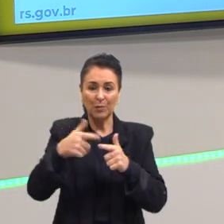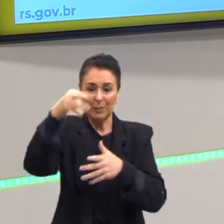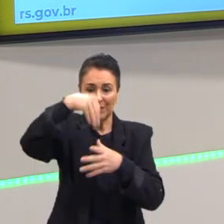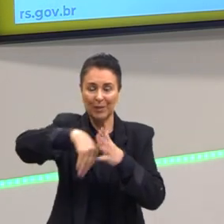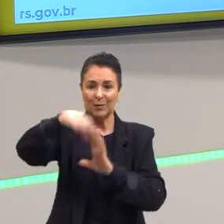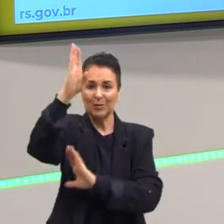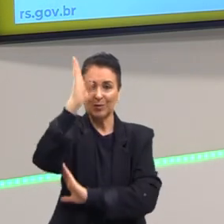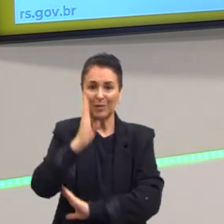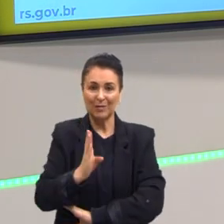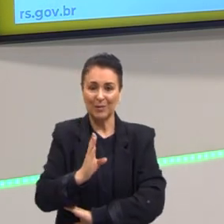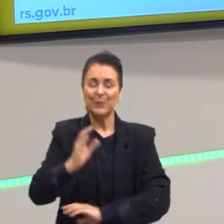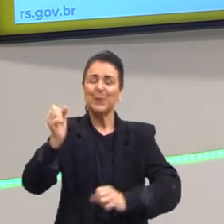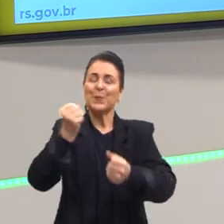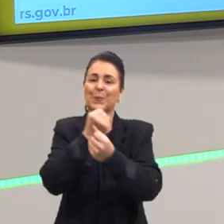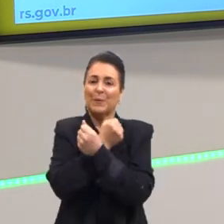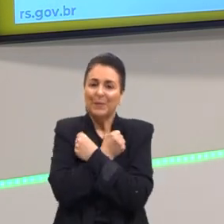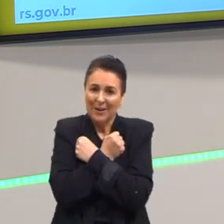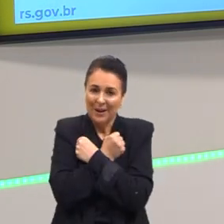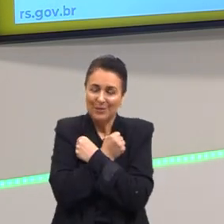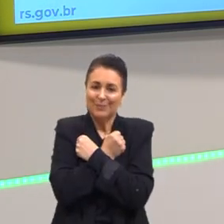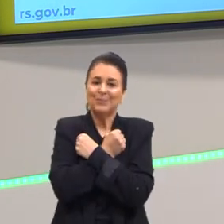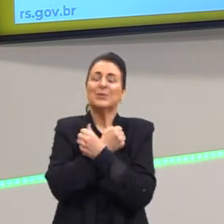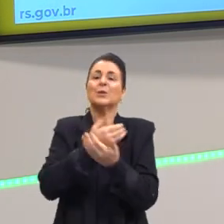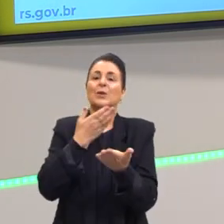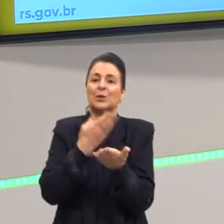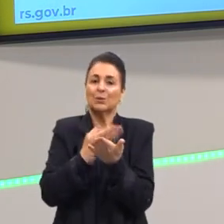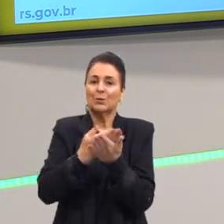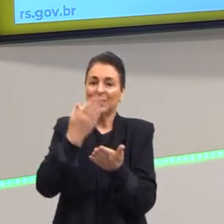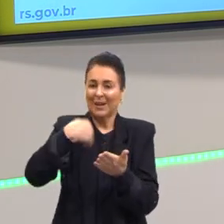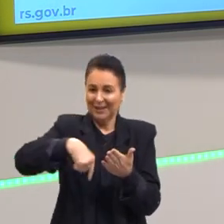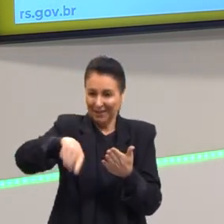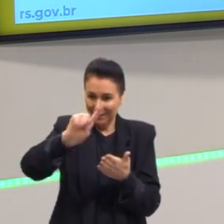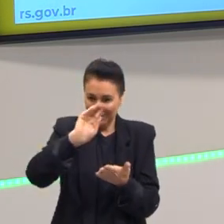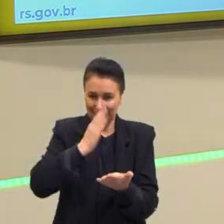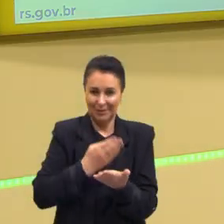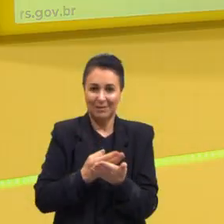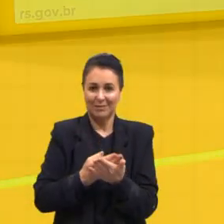e raciais. Um grande abraço, estude e até a próxima aula.